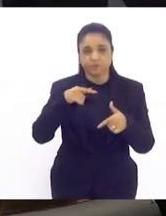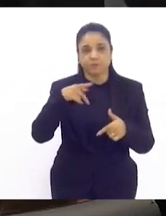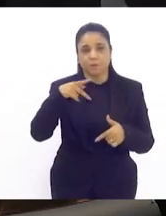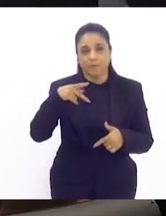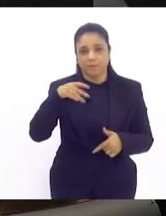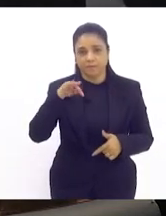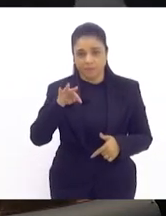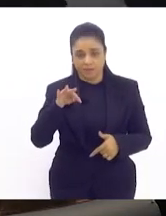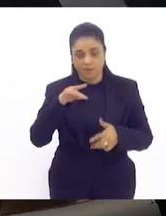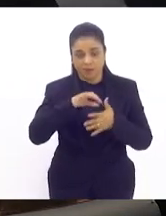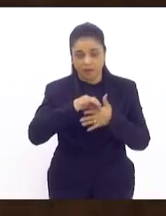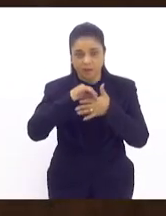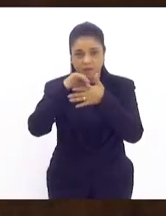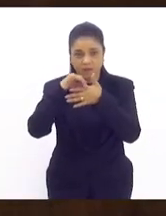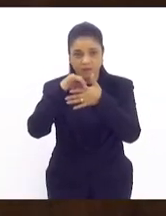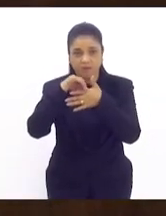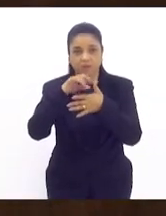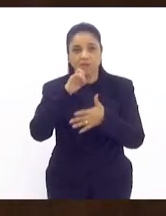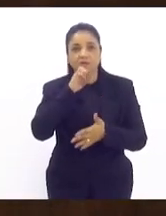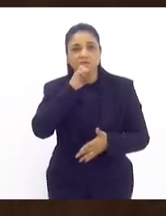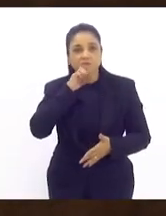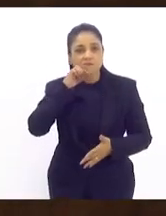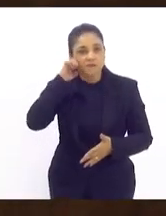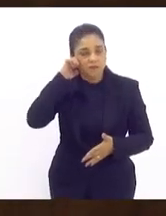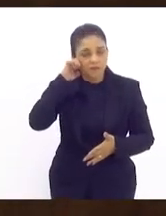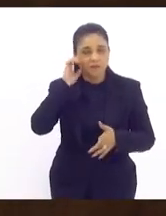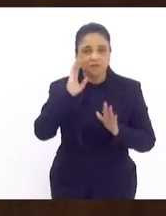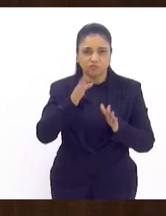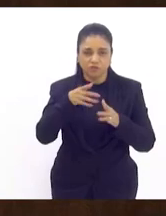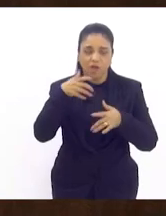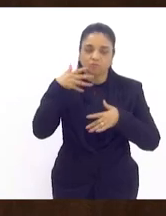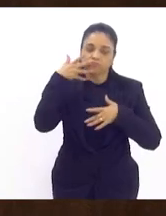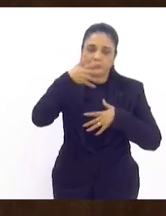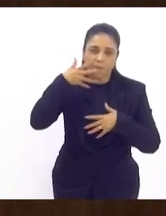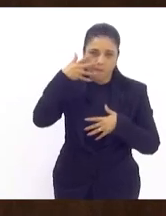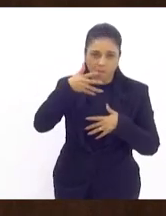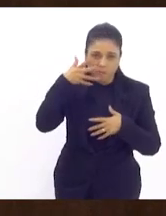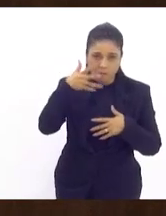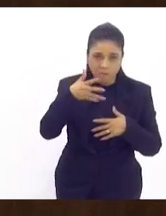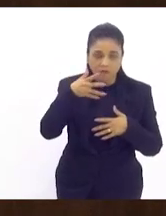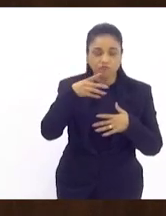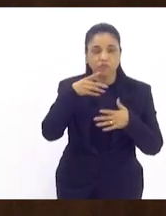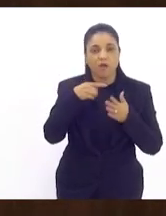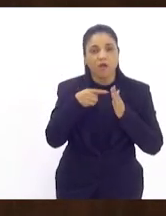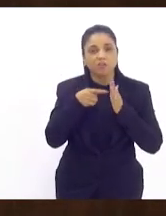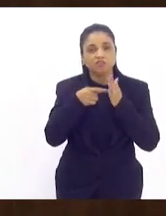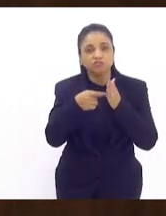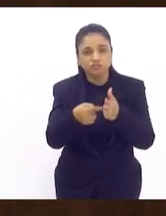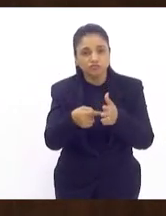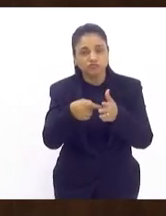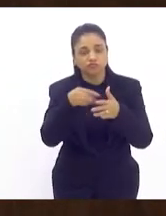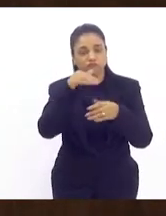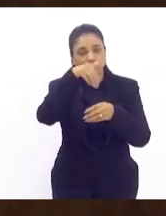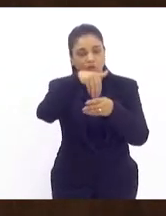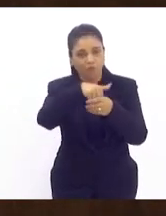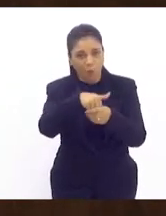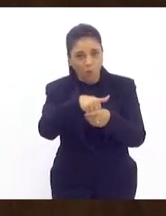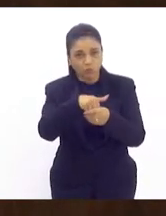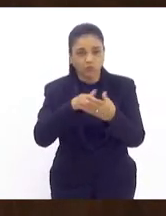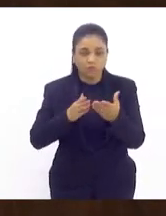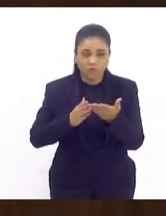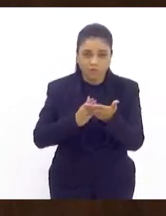líder deputada da Élica já fez o uso da fala aqui indicando o nosso voto que será